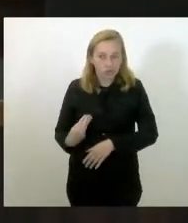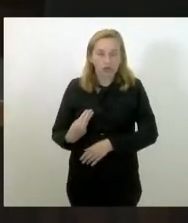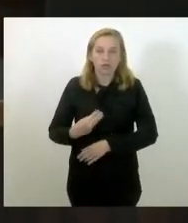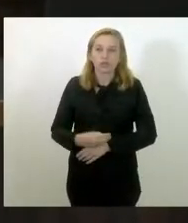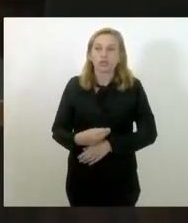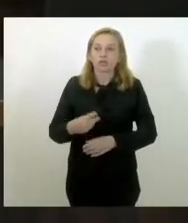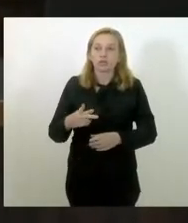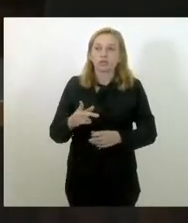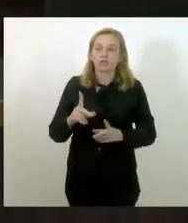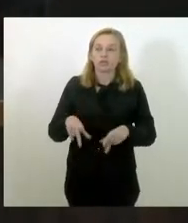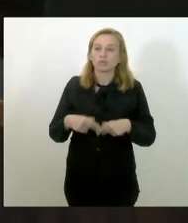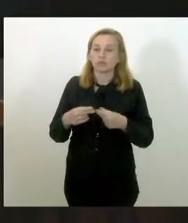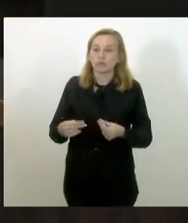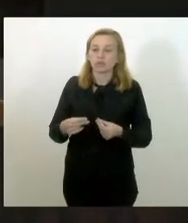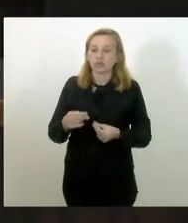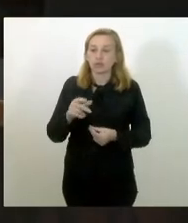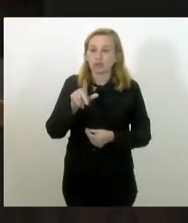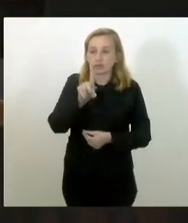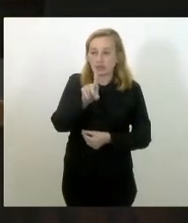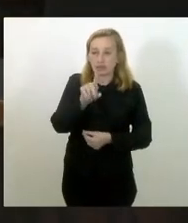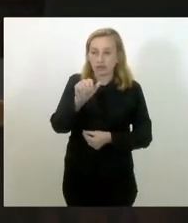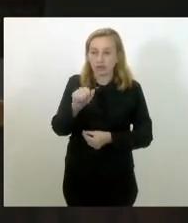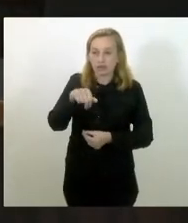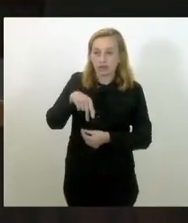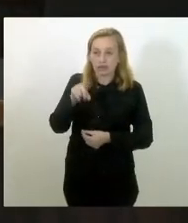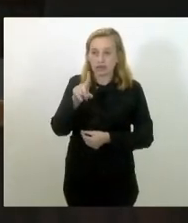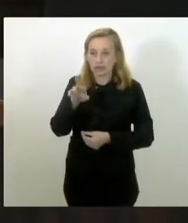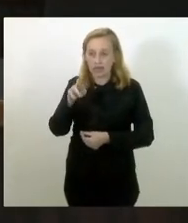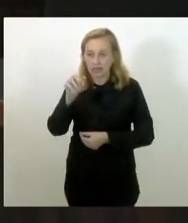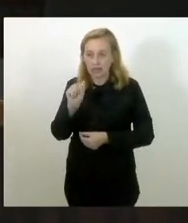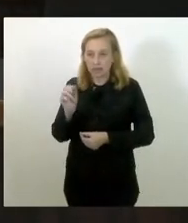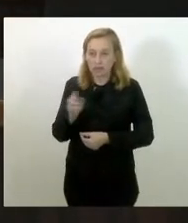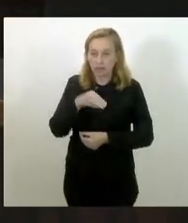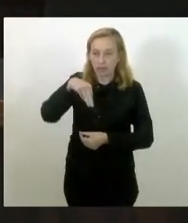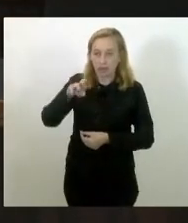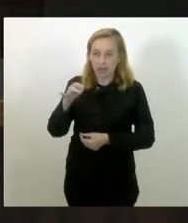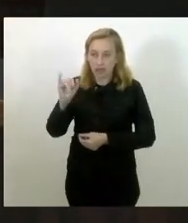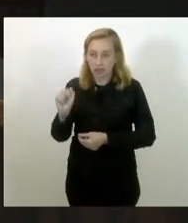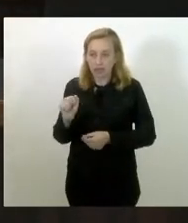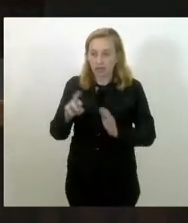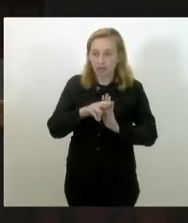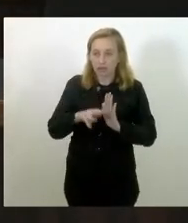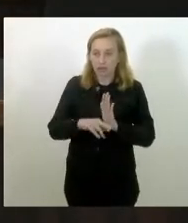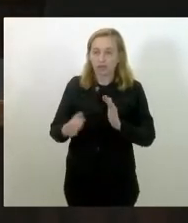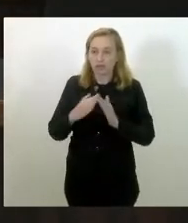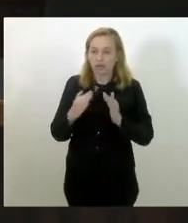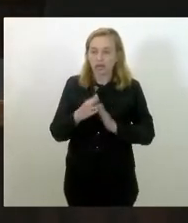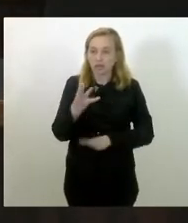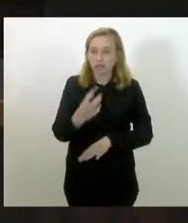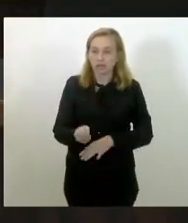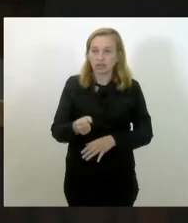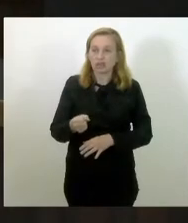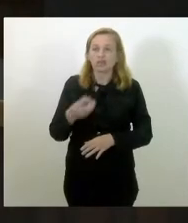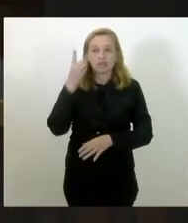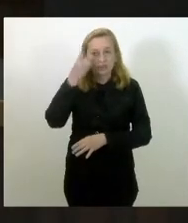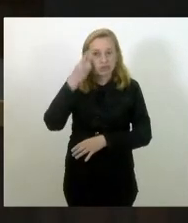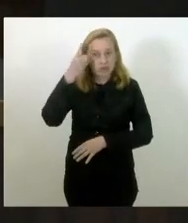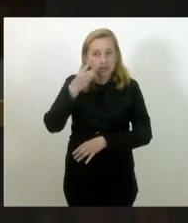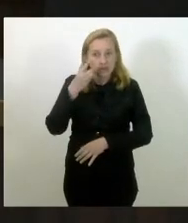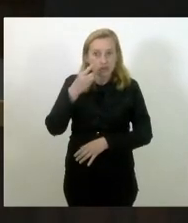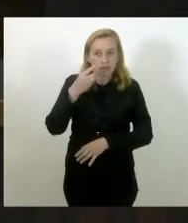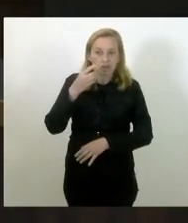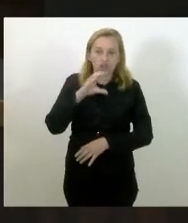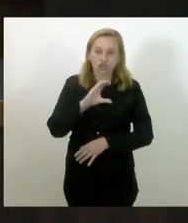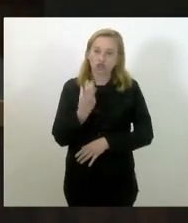concede o prêmio dandara para Maria Isabel Monteiro. Parecido a comissão de normas internas e proposição externa favorável, relator deputado Chico Machado.